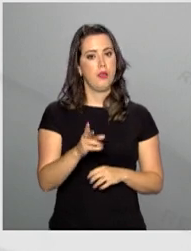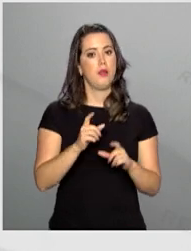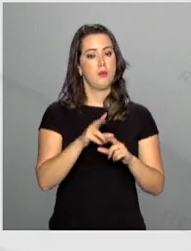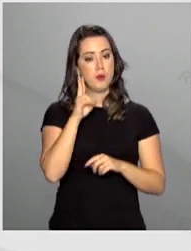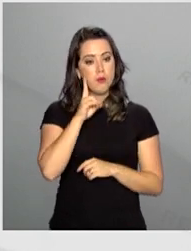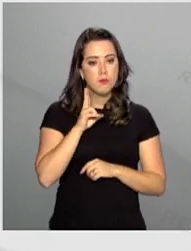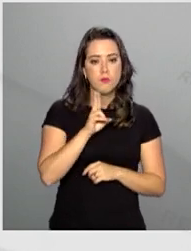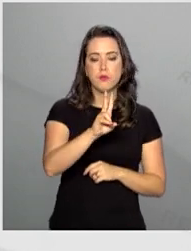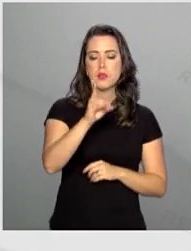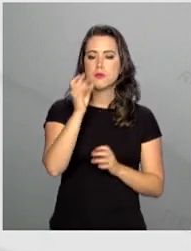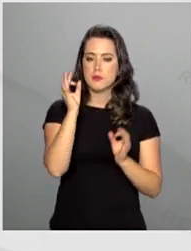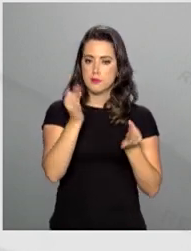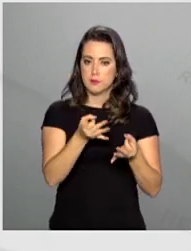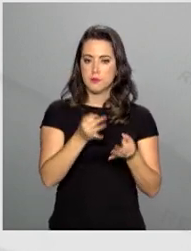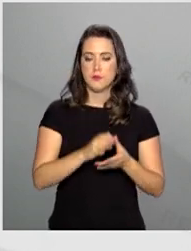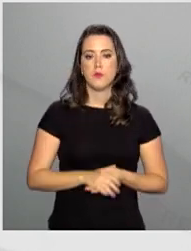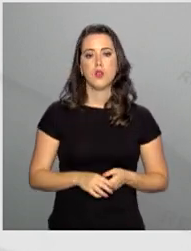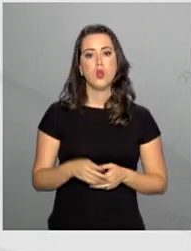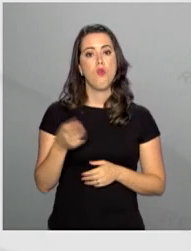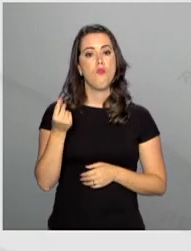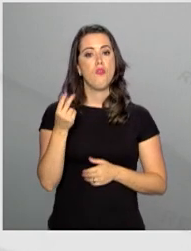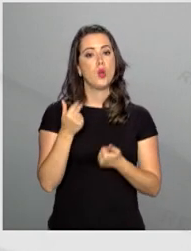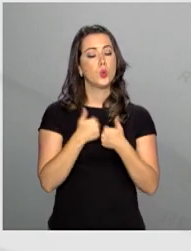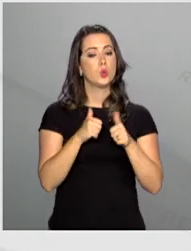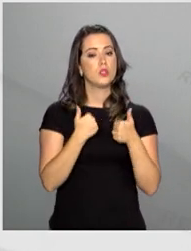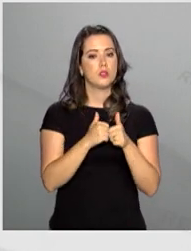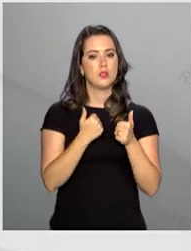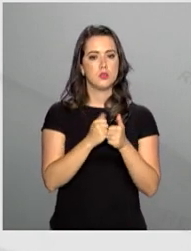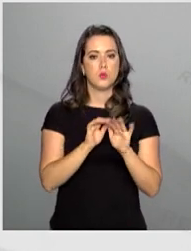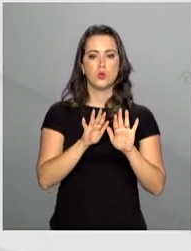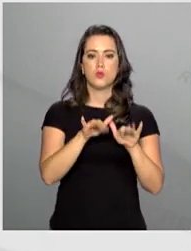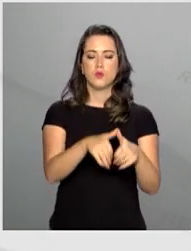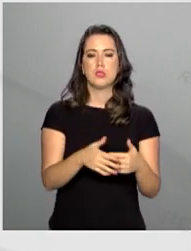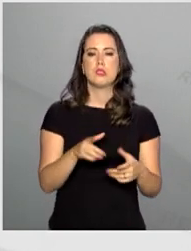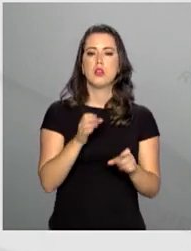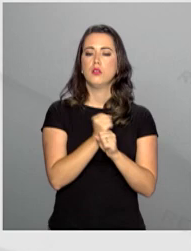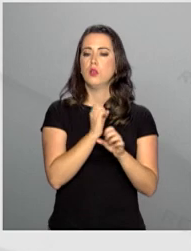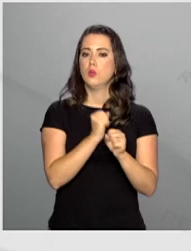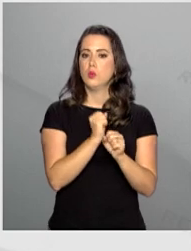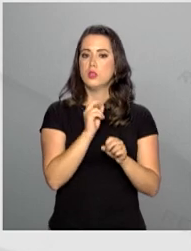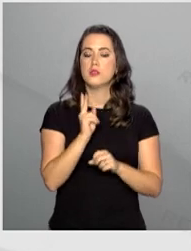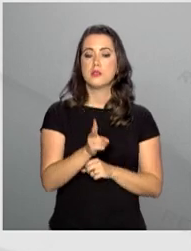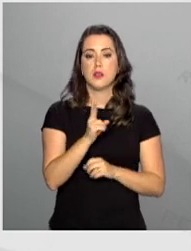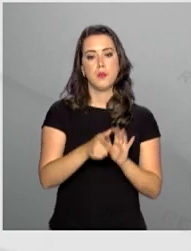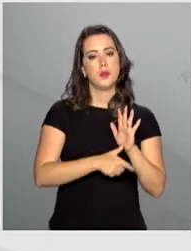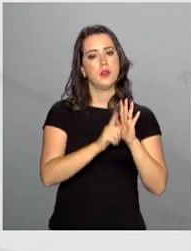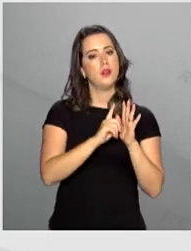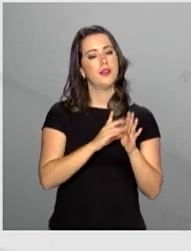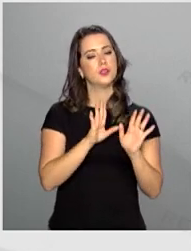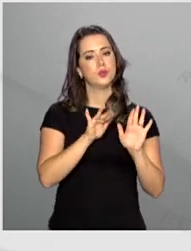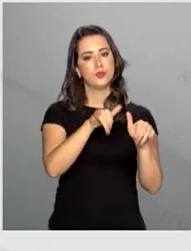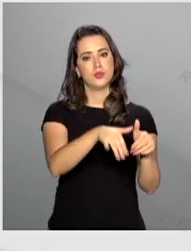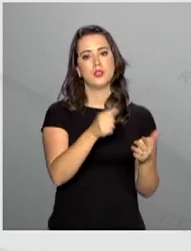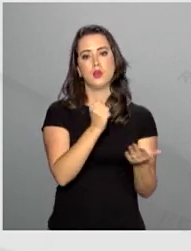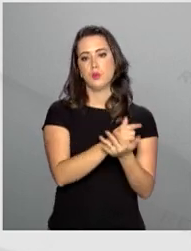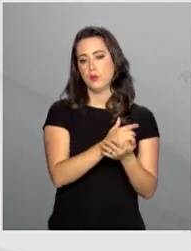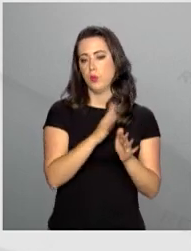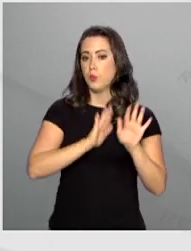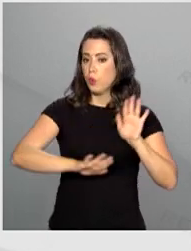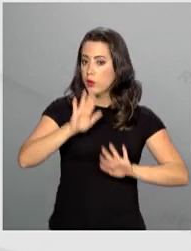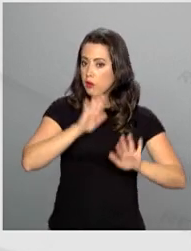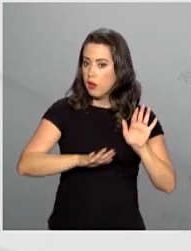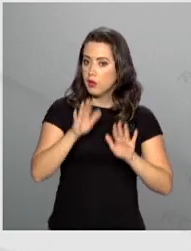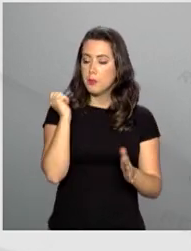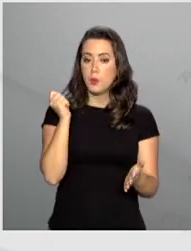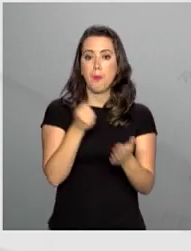bem visível para o consumidor. O frete faz parte do valor final. Calcule sempre o valor antes de fechar a compra. E cuidado